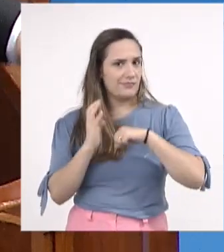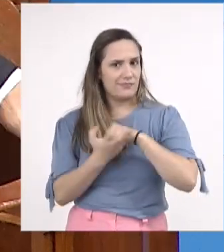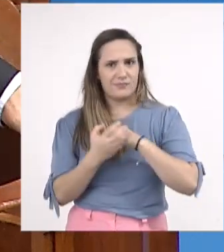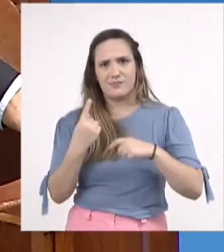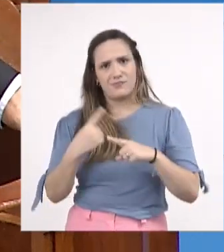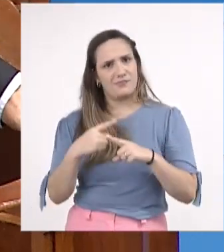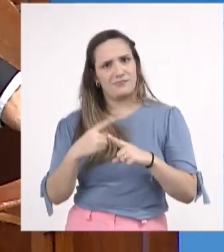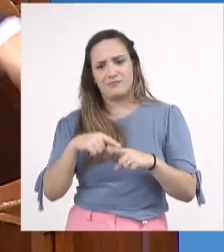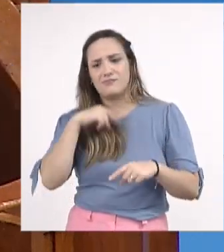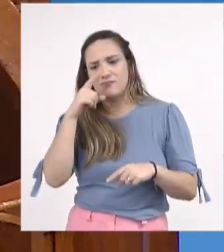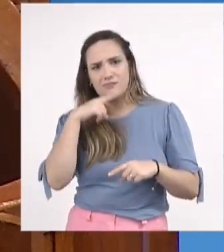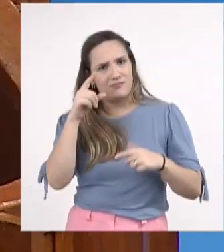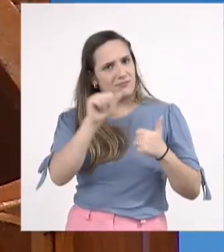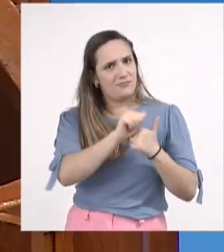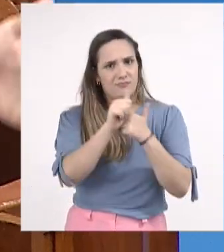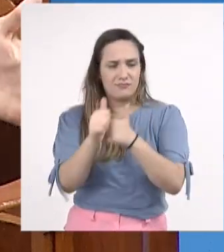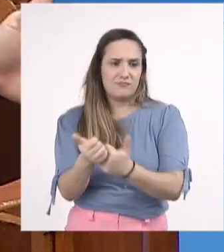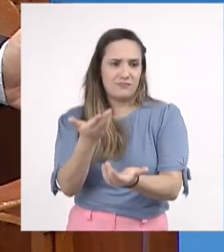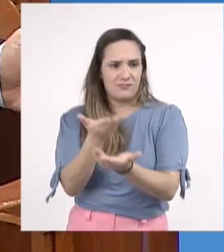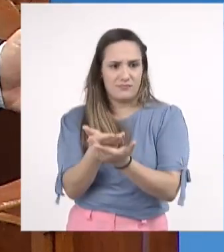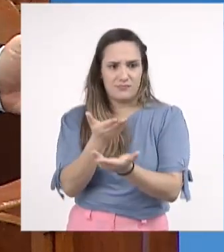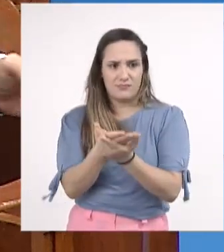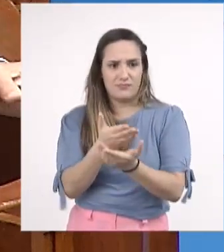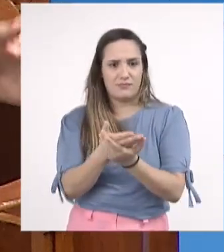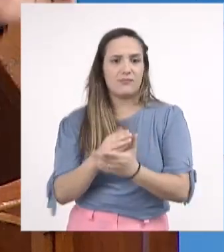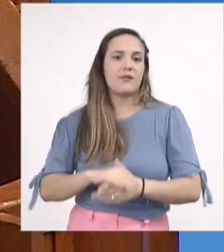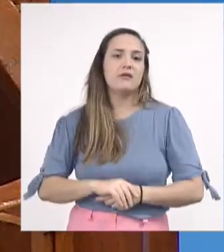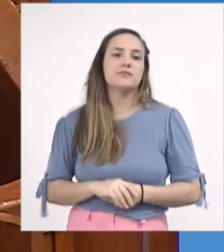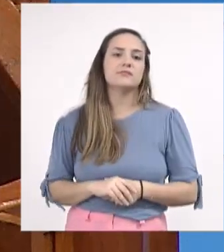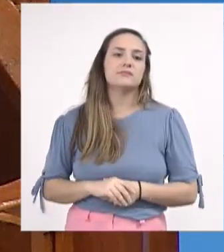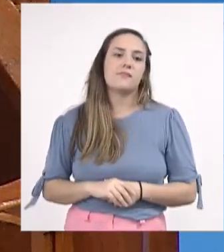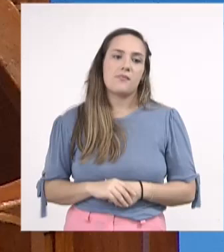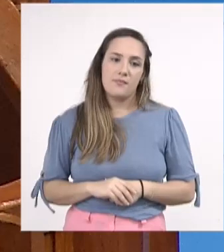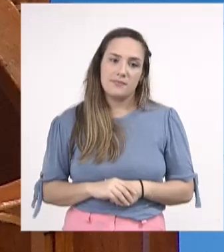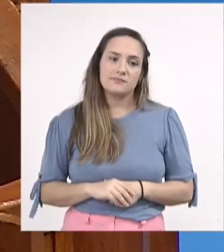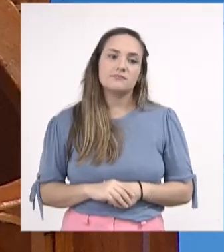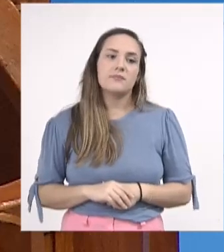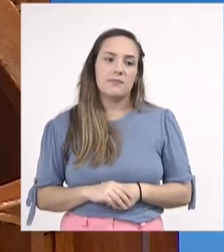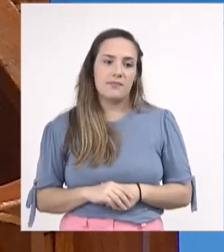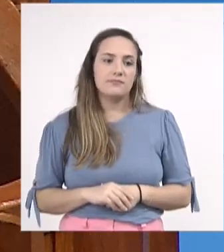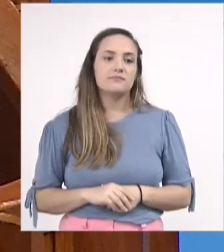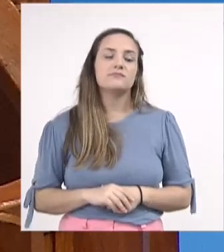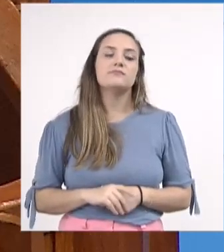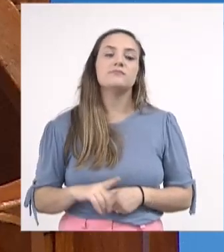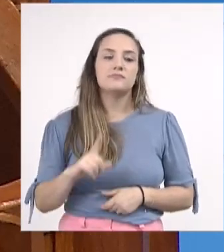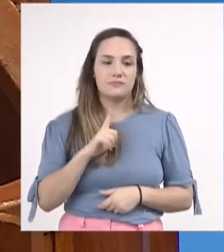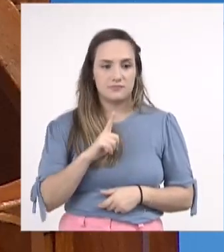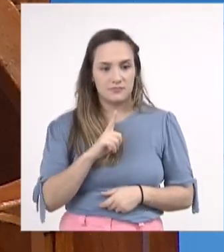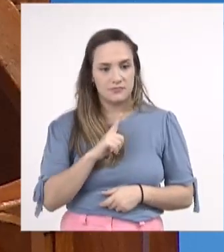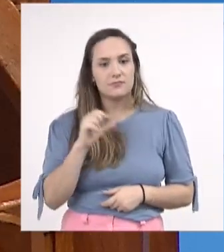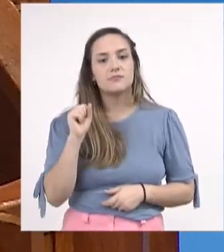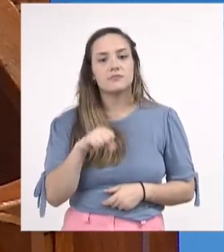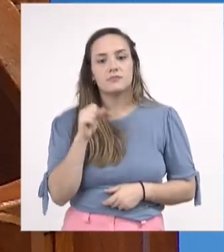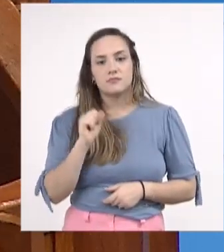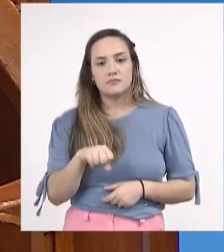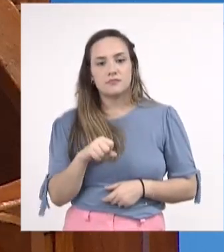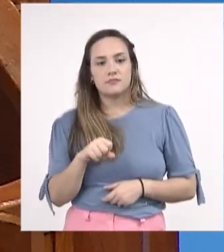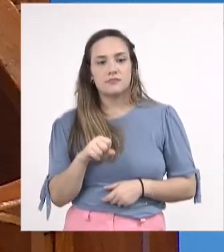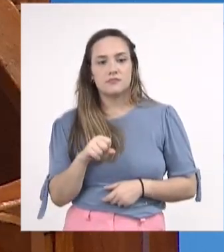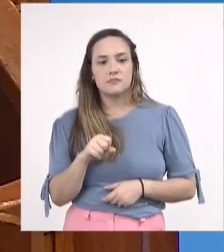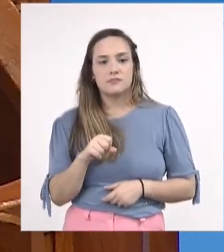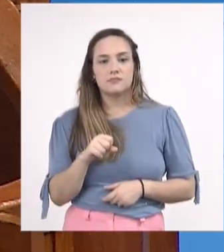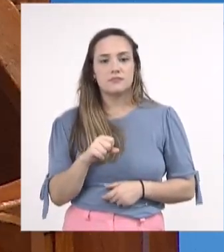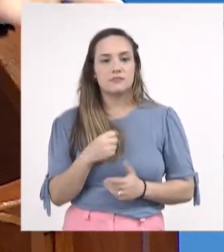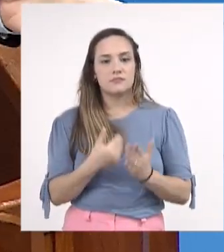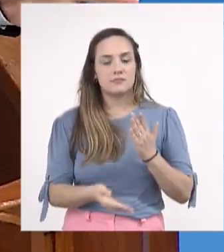conseguiram acompanhar as aulas remotas. Então, houve aí uma defasagem. Imagina uma criança